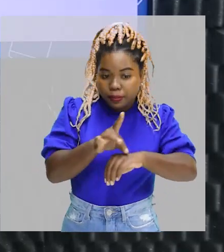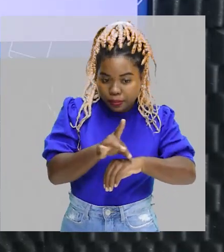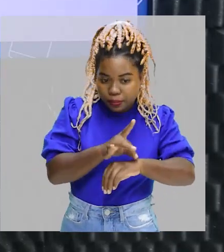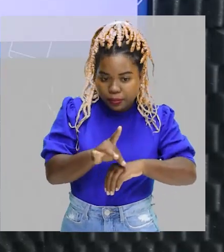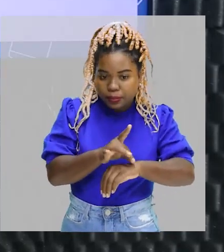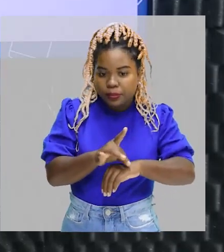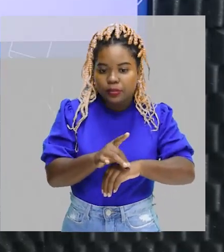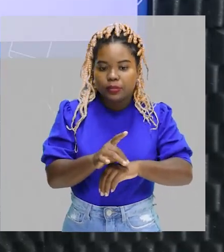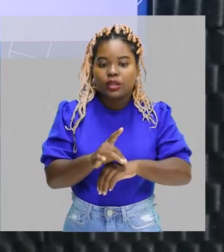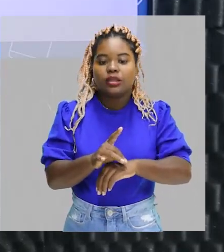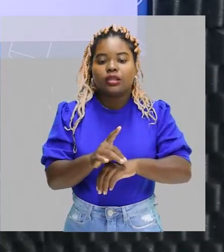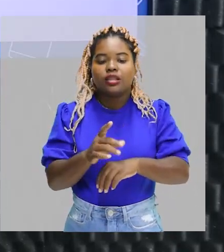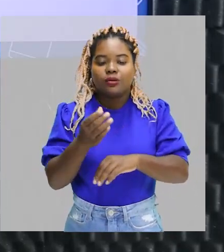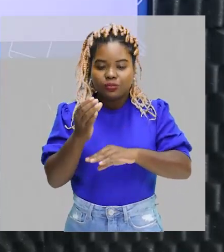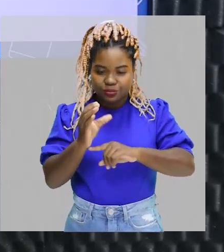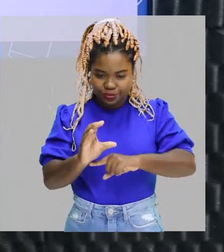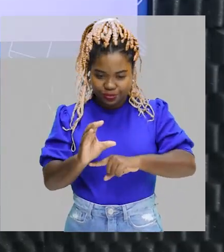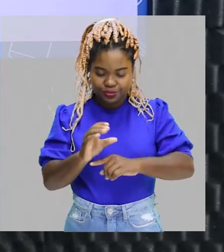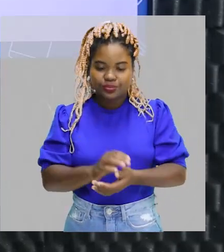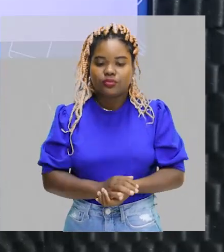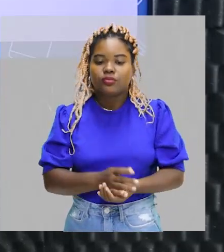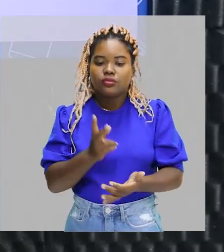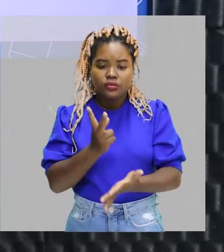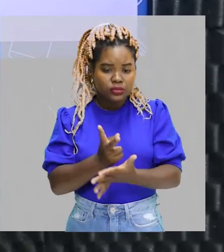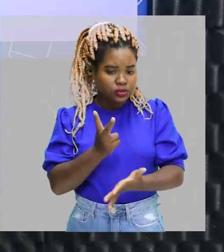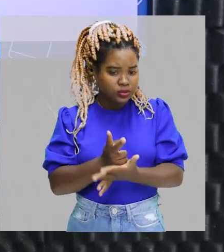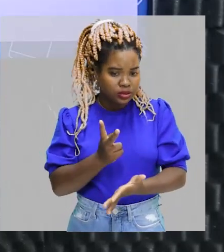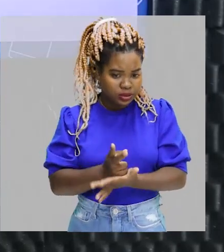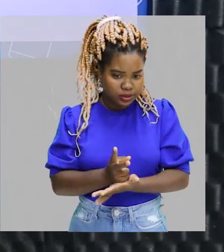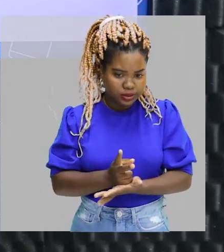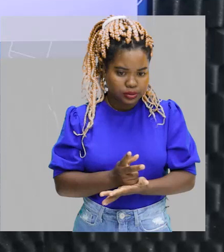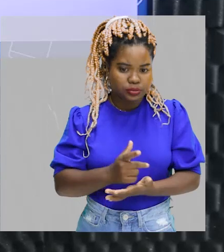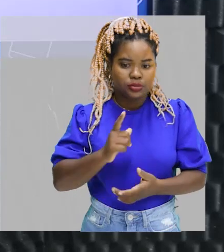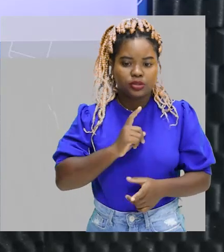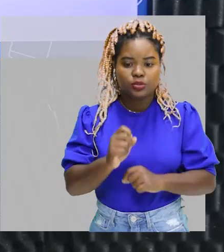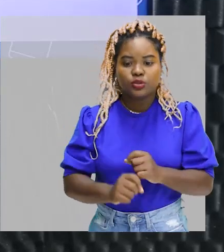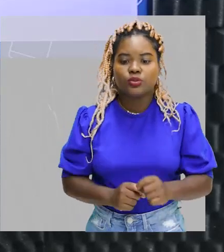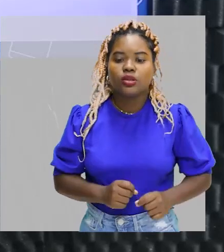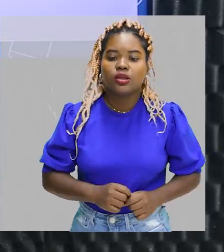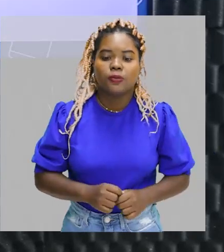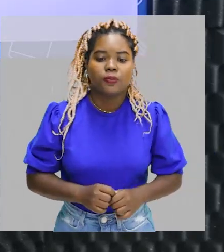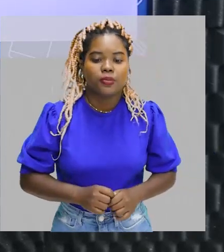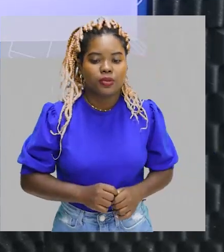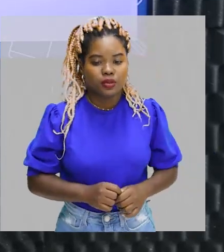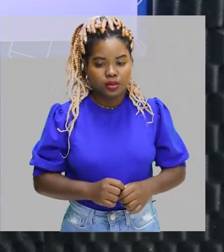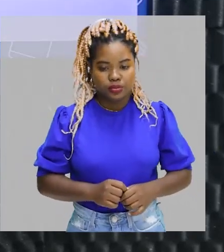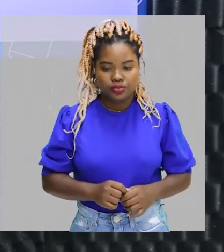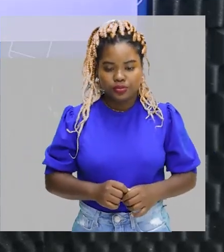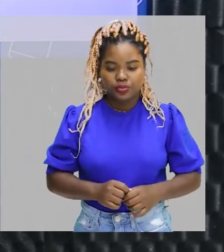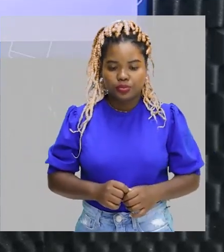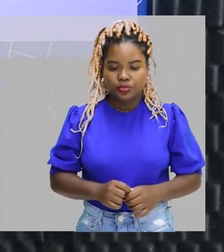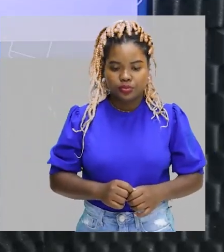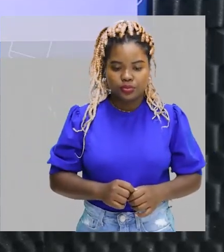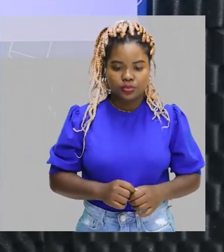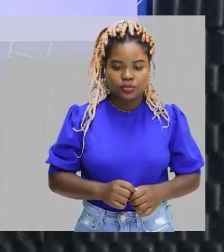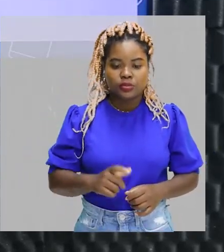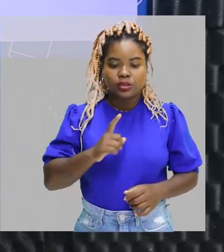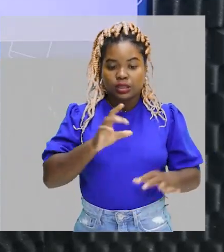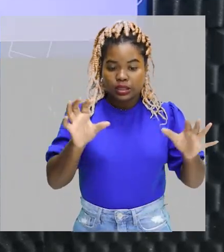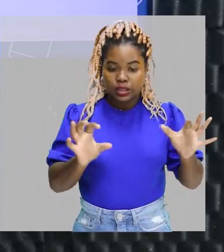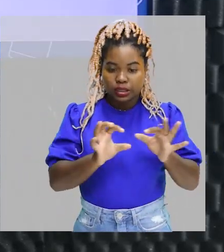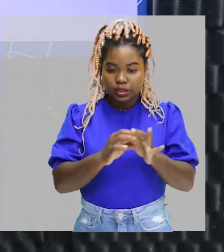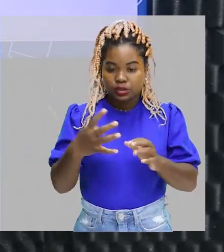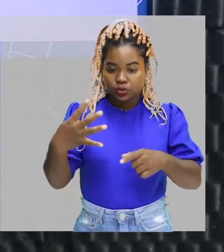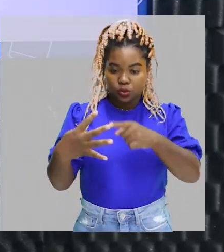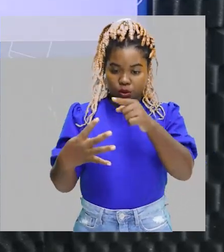executa quatro ligações, certo? Quatro ligações covalentes. No caso aqui, essas quatro ligações,